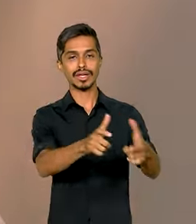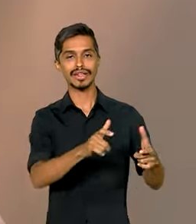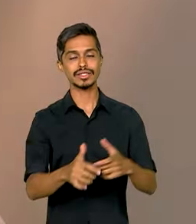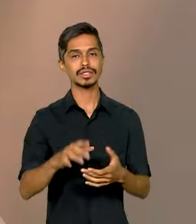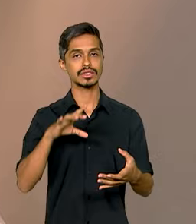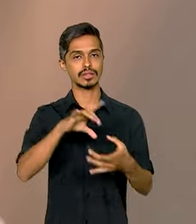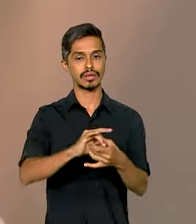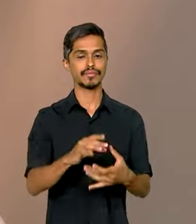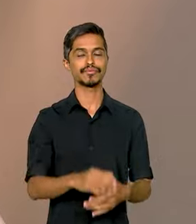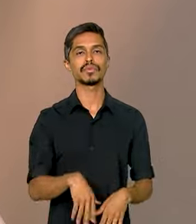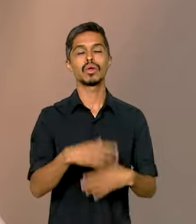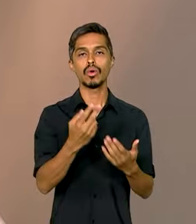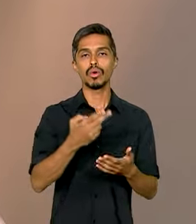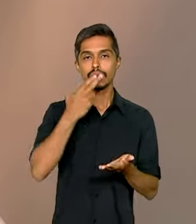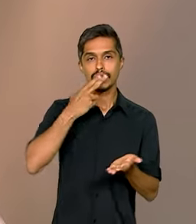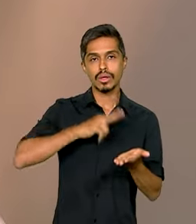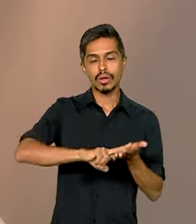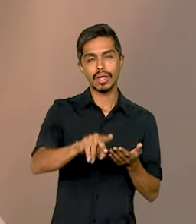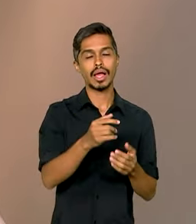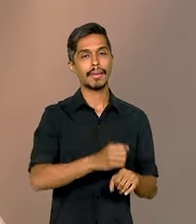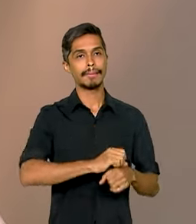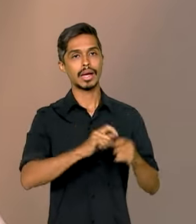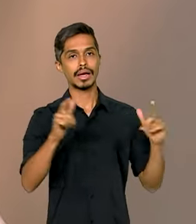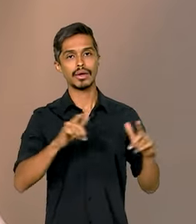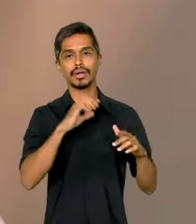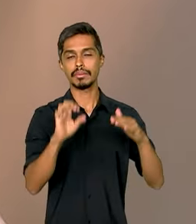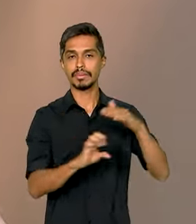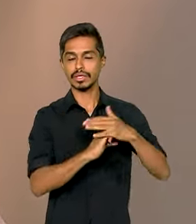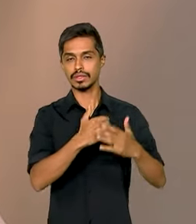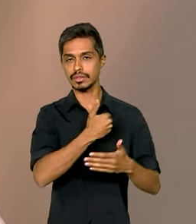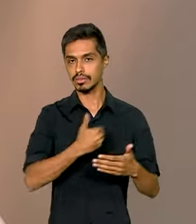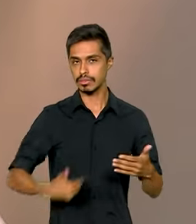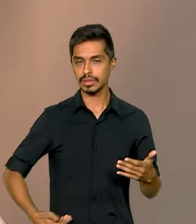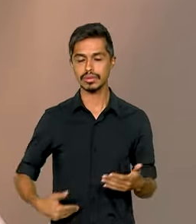Os Correios, a maior empresa pública brasileira,